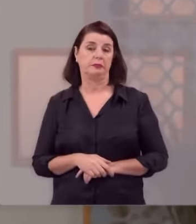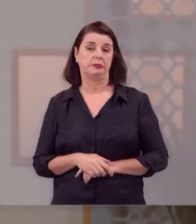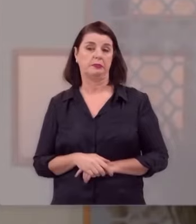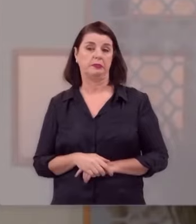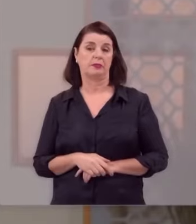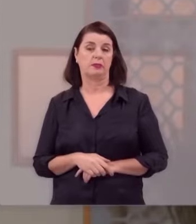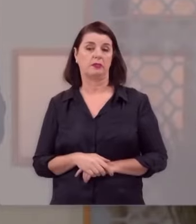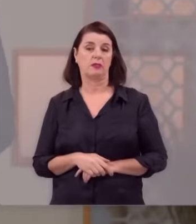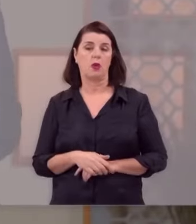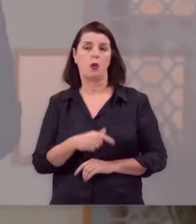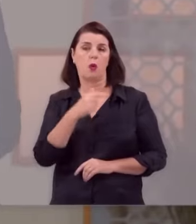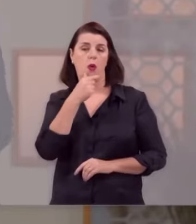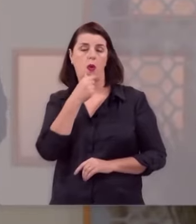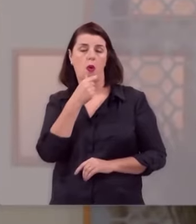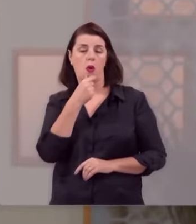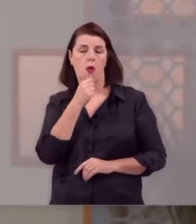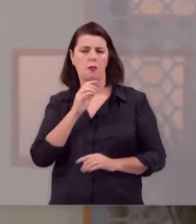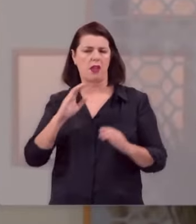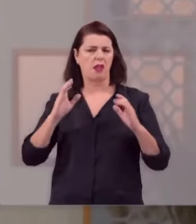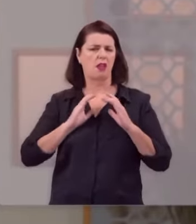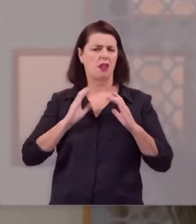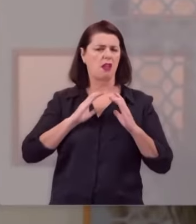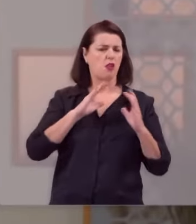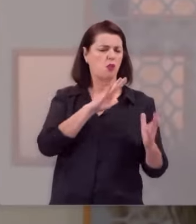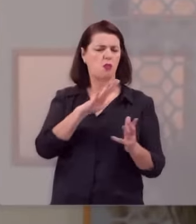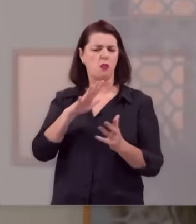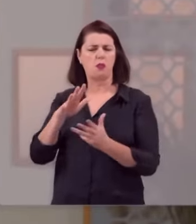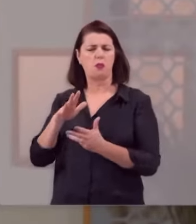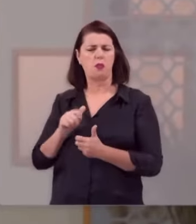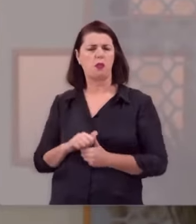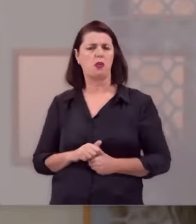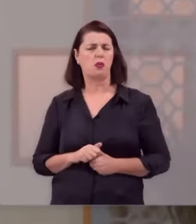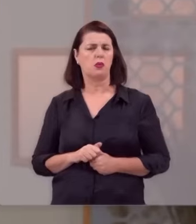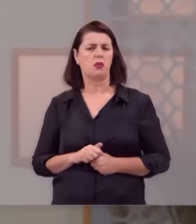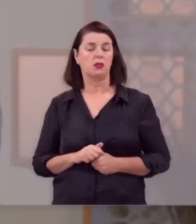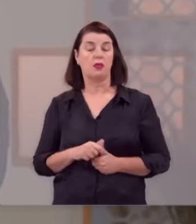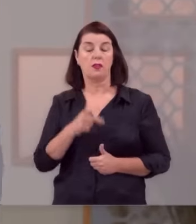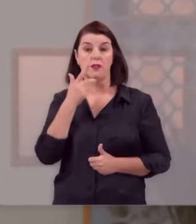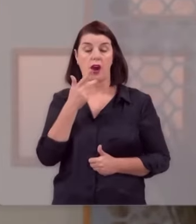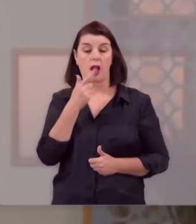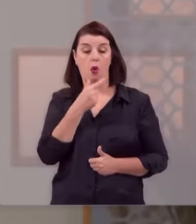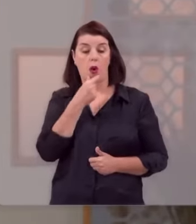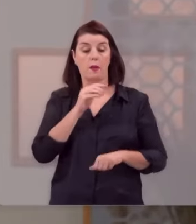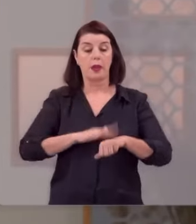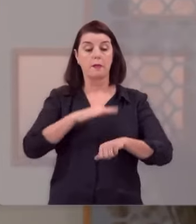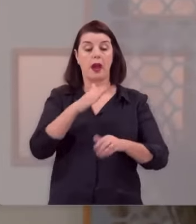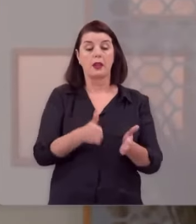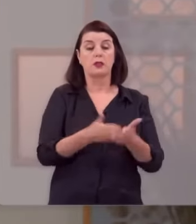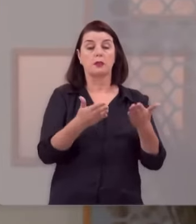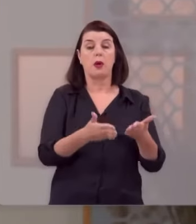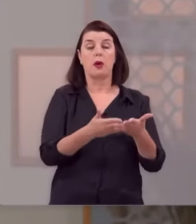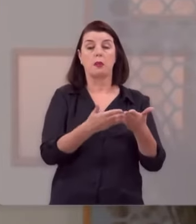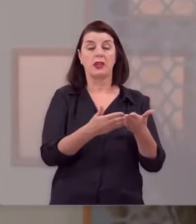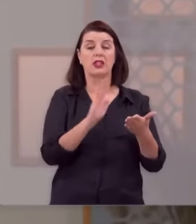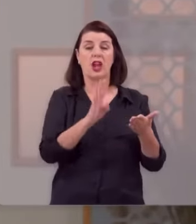John Rockefeller, que foi o primeiro bilionário do mundo, disse que o homem mais pobre que ele conhecia era o homem que só tinha